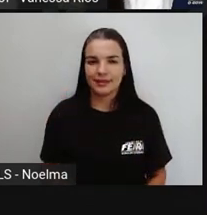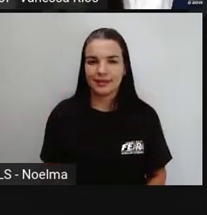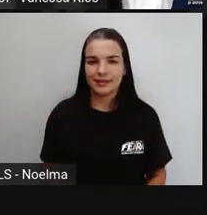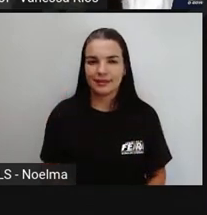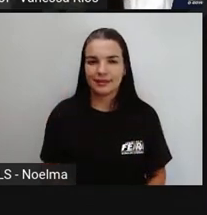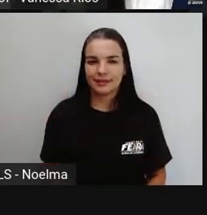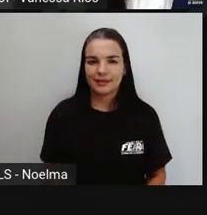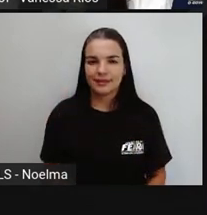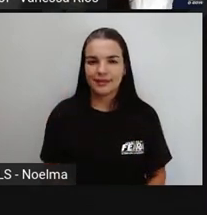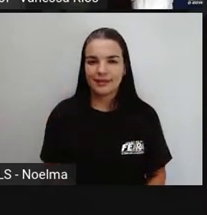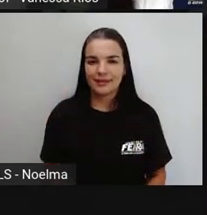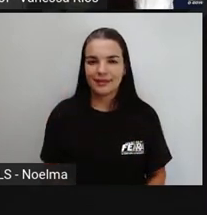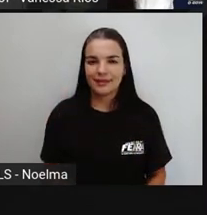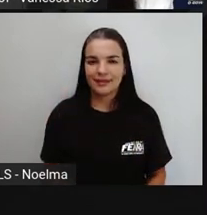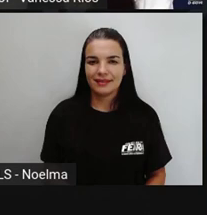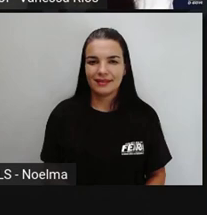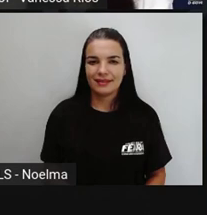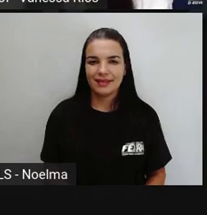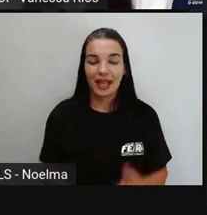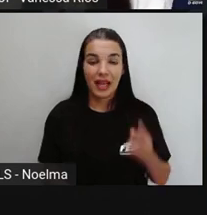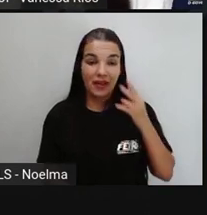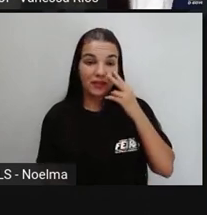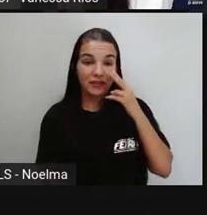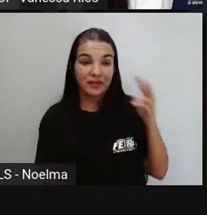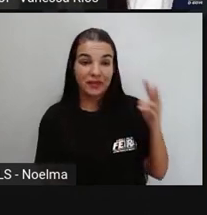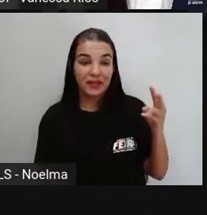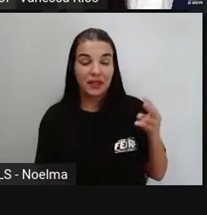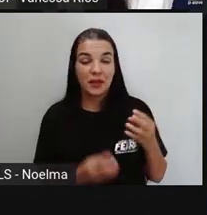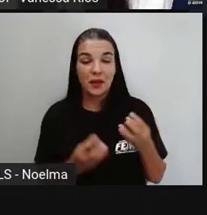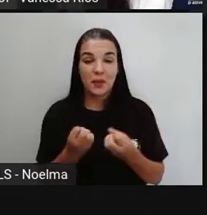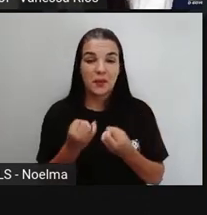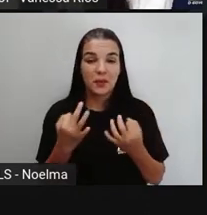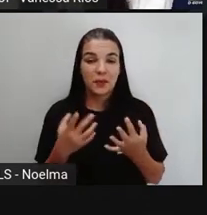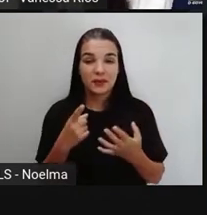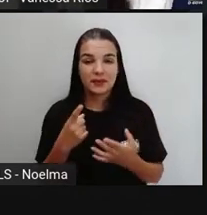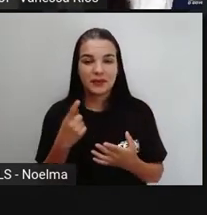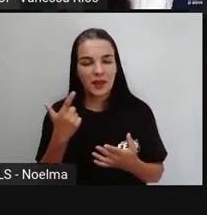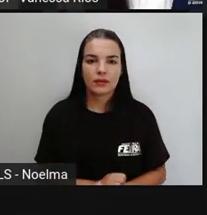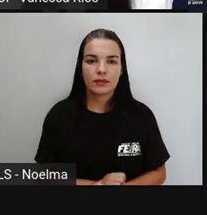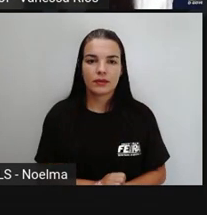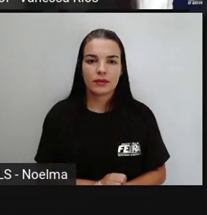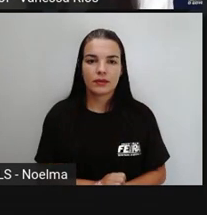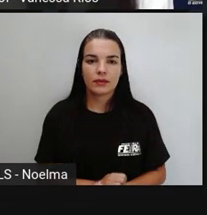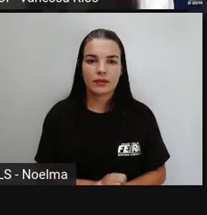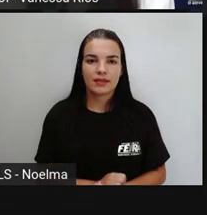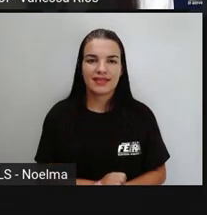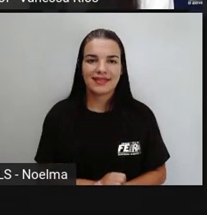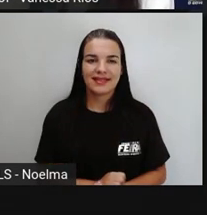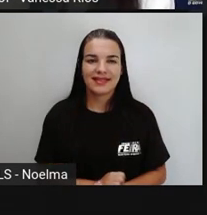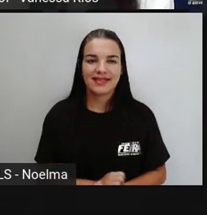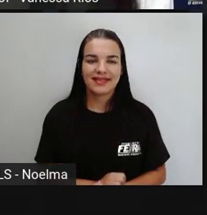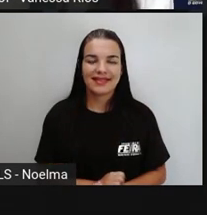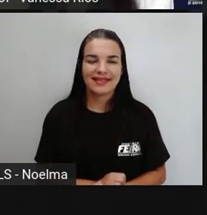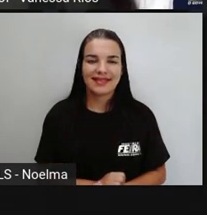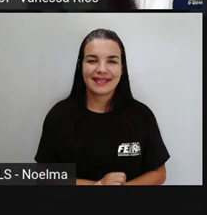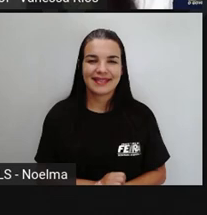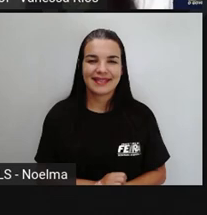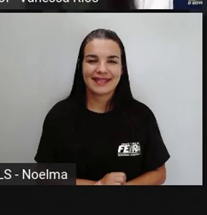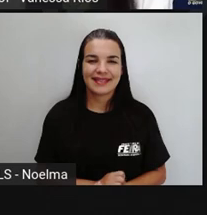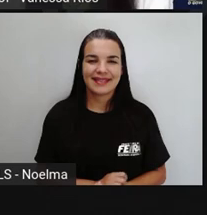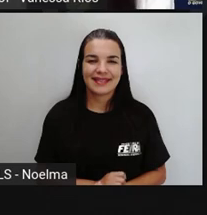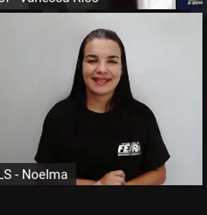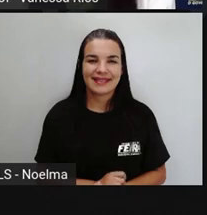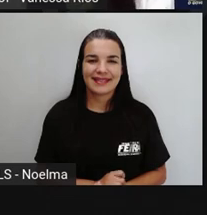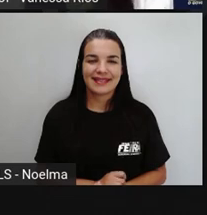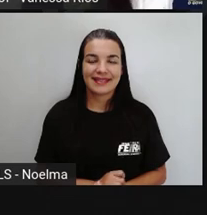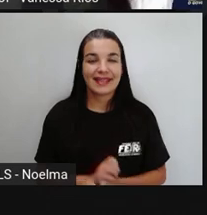Pronto. Agora a gente pode observar a pontuação e se quiser começar de novo. Pronto. Voltando aqui à nossa aula,